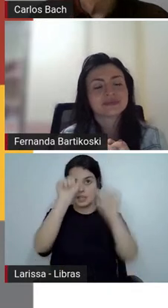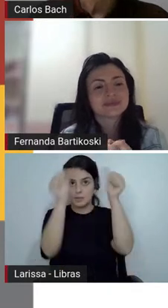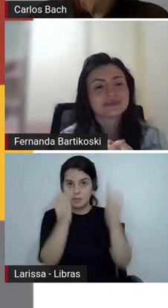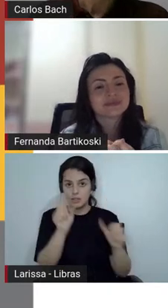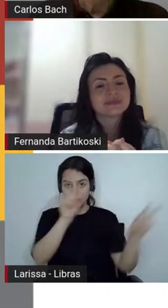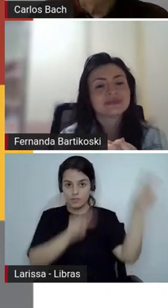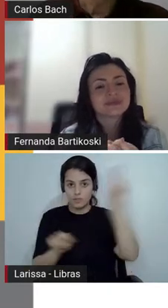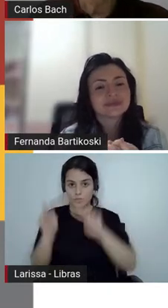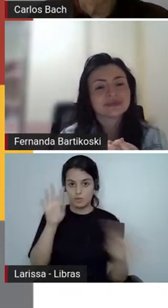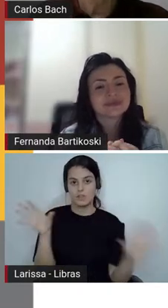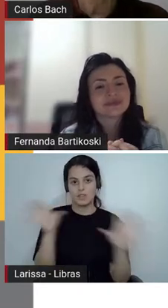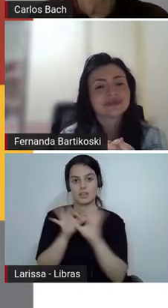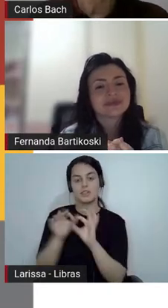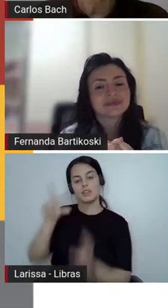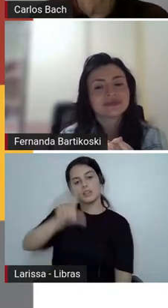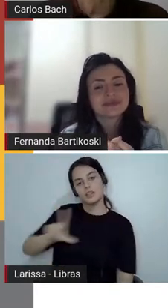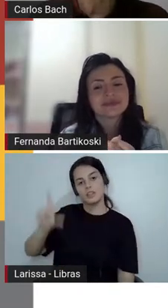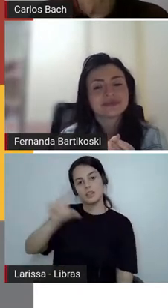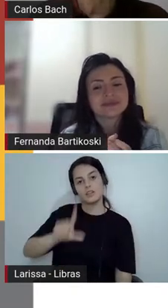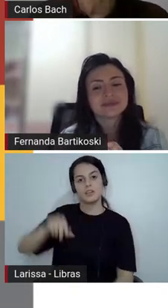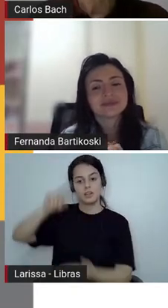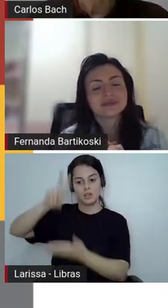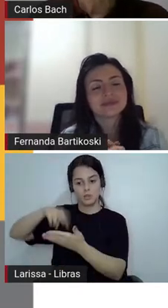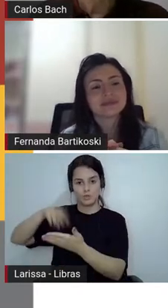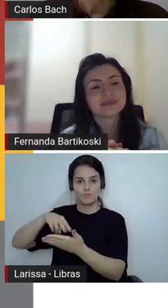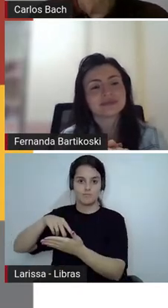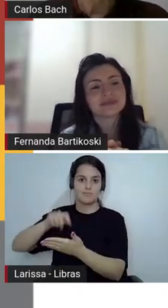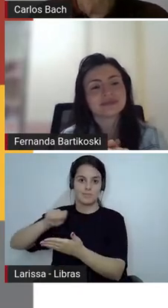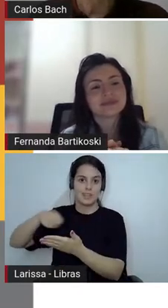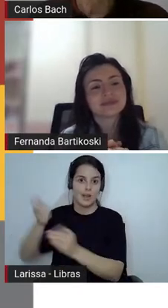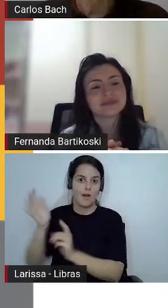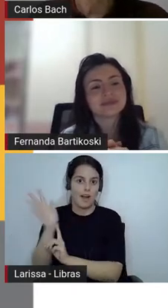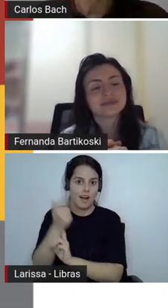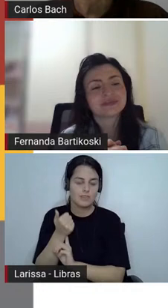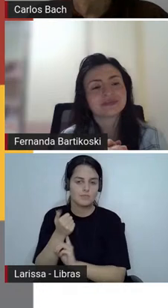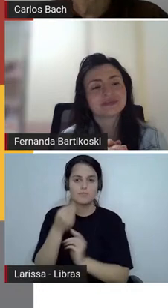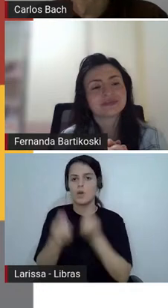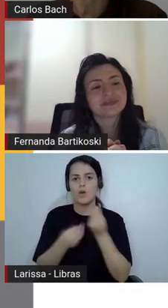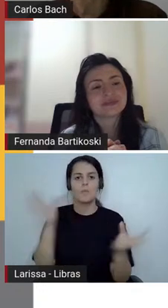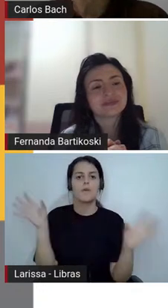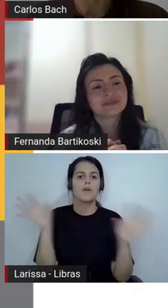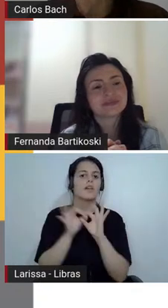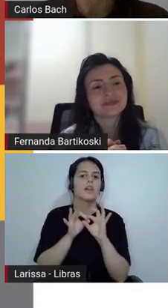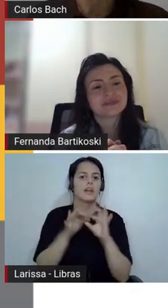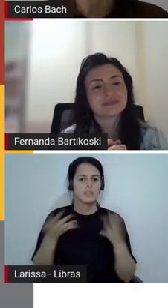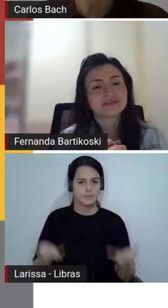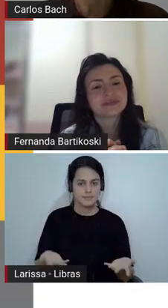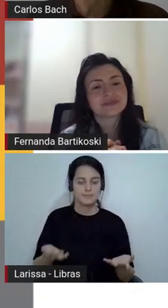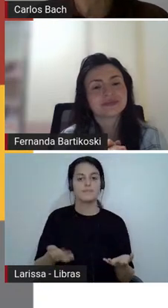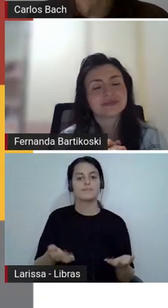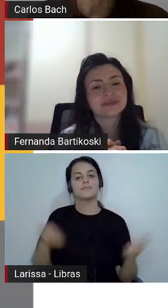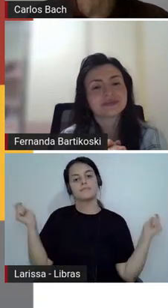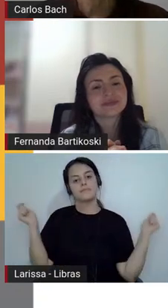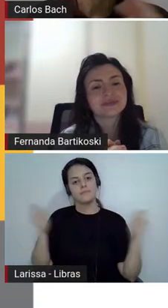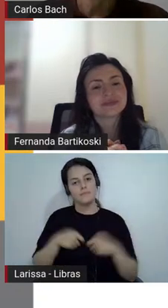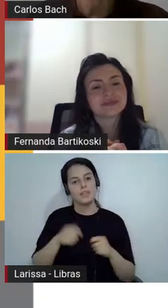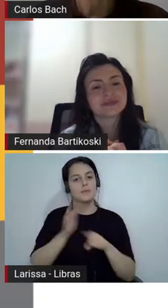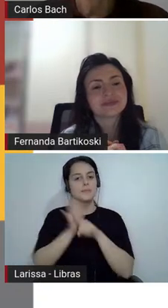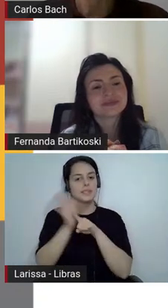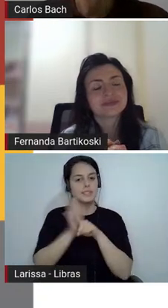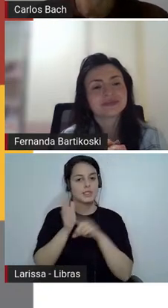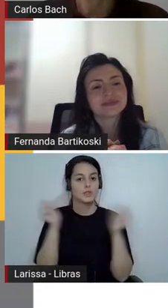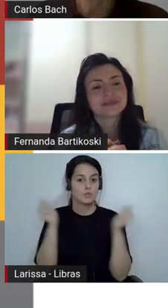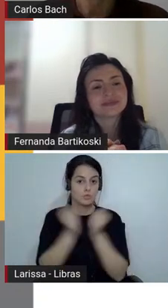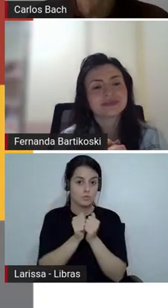conecta e aí a gente dá ali a sugestão se vocês quiserem fazer uma pesquisa nesse momento com os alunos ou